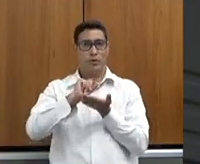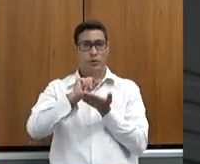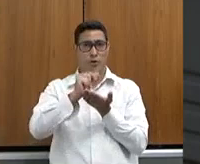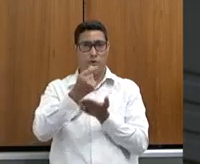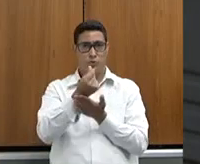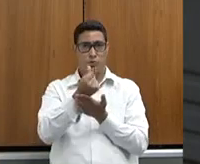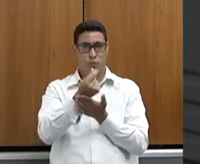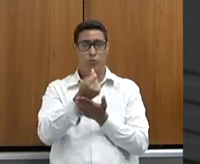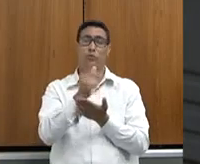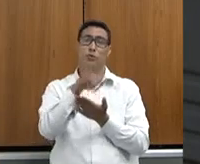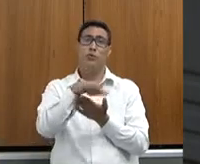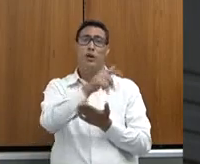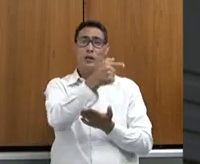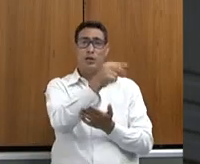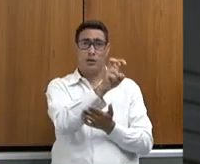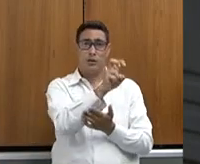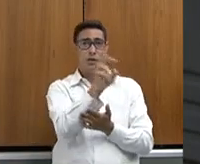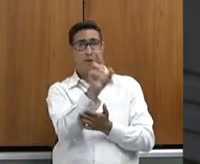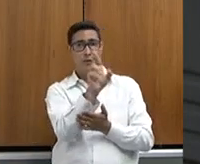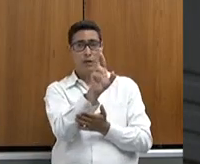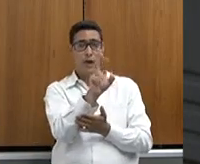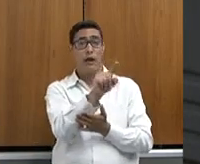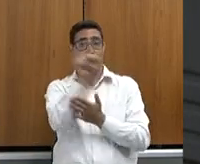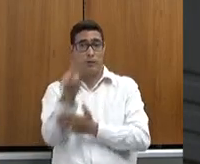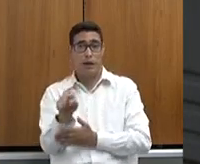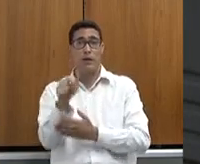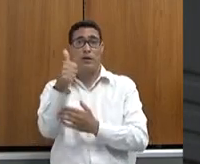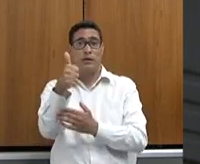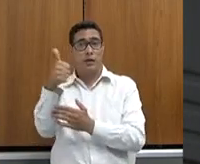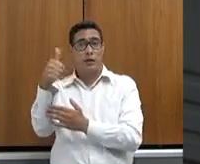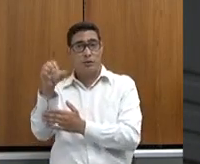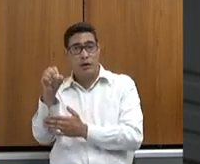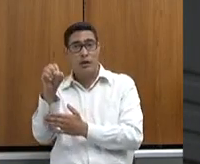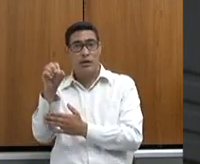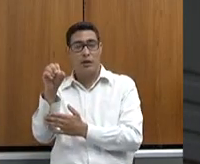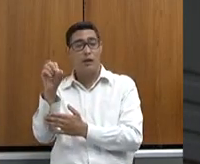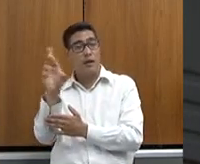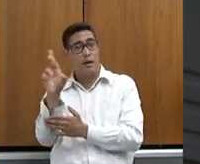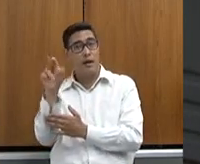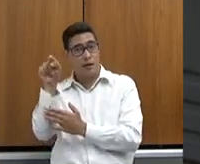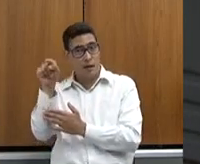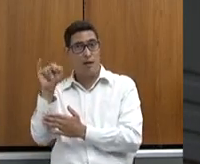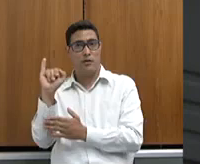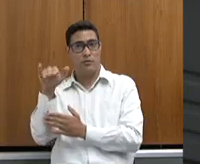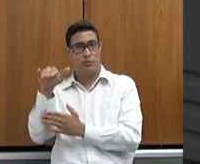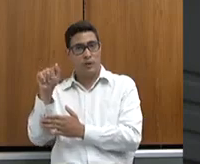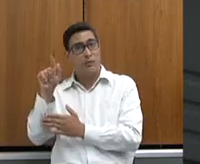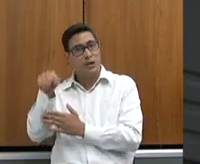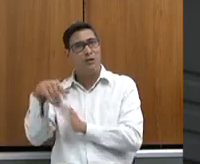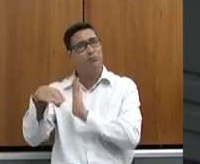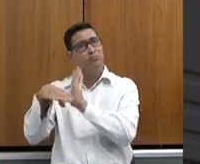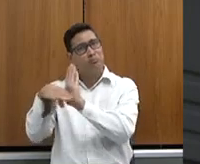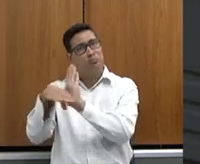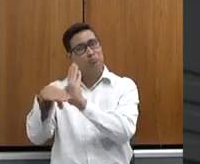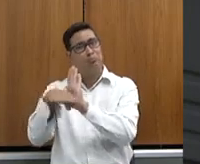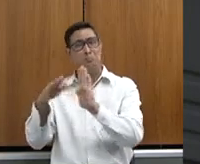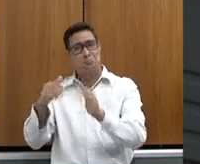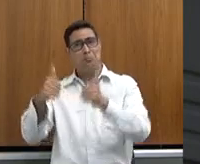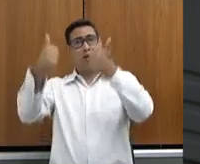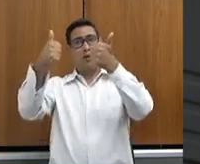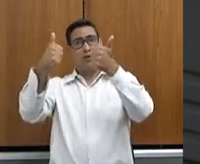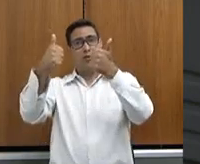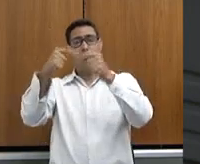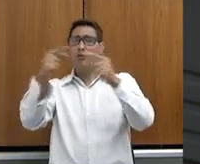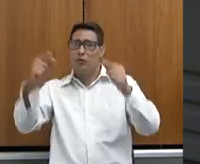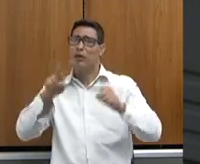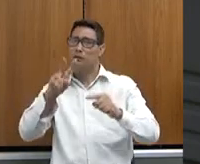R 75,00, se não me engano, para R$ 110,00 lá no IMA, o que melhorou. Então, passo a passo, gente vai lutando. Nós